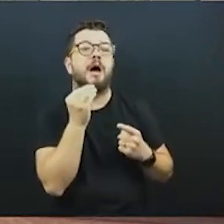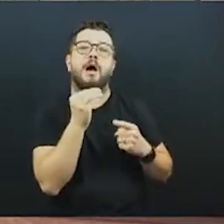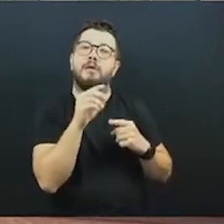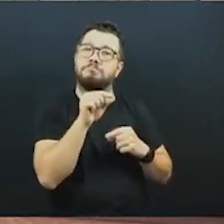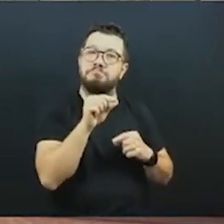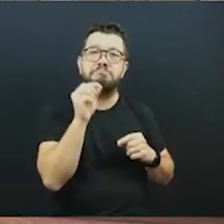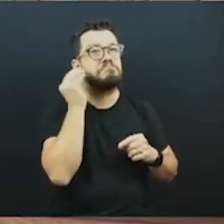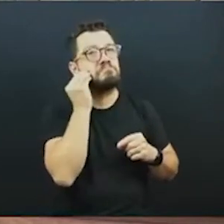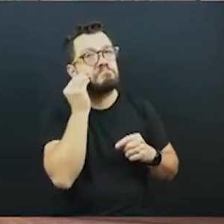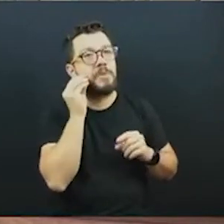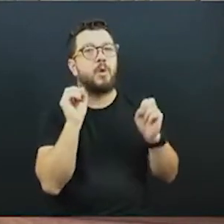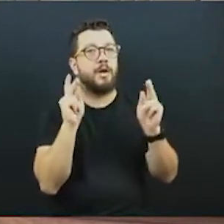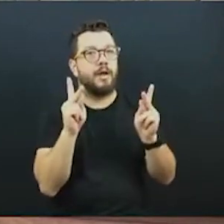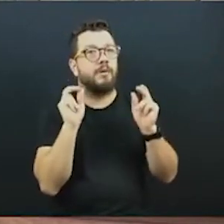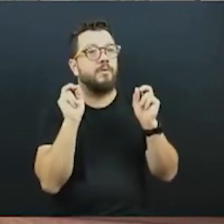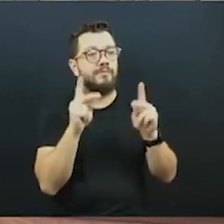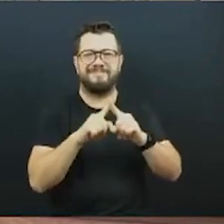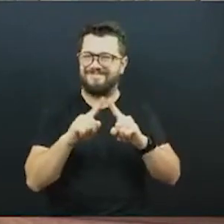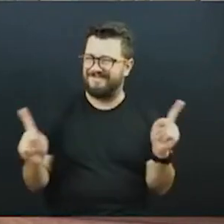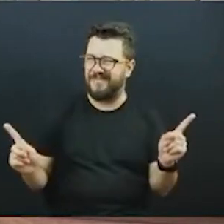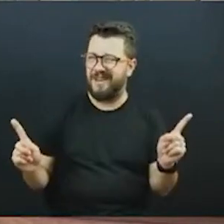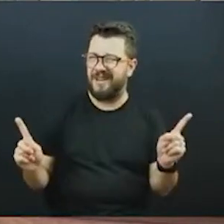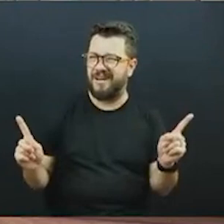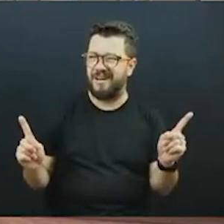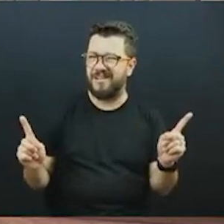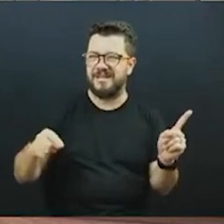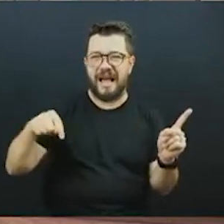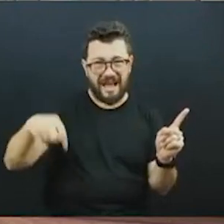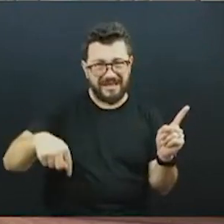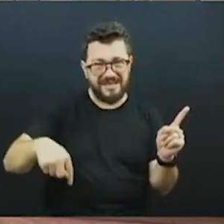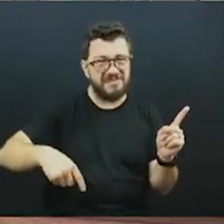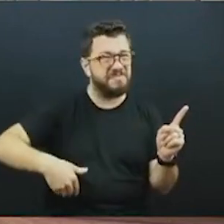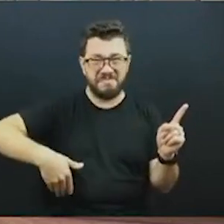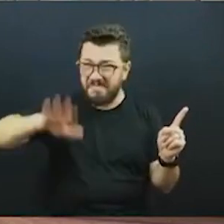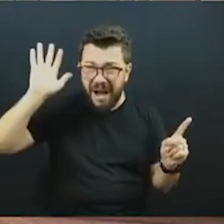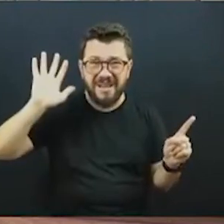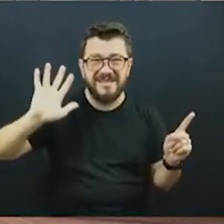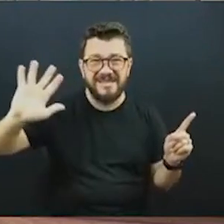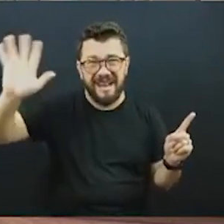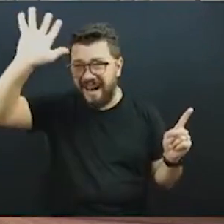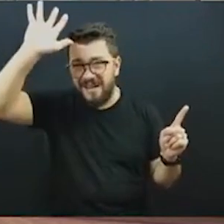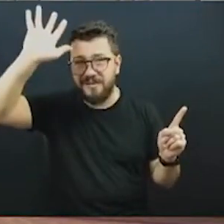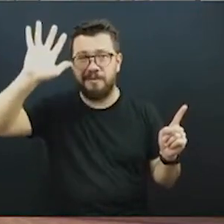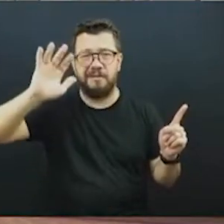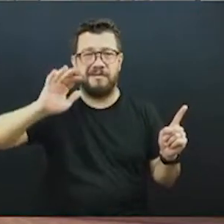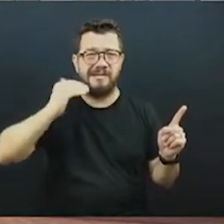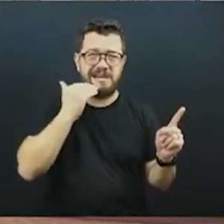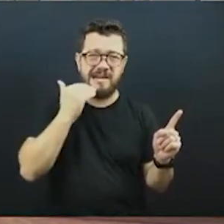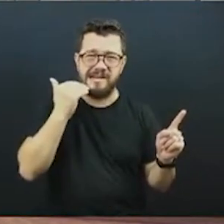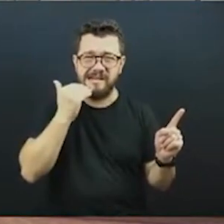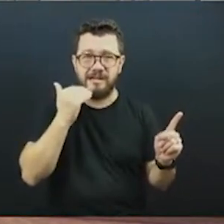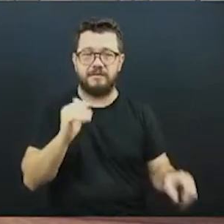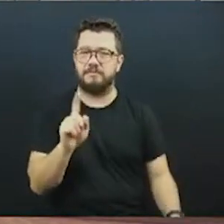Agora, vi dizer aqui que nós temos o sistema de transporte mais caro, mais ineficiente do Brasil, isso, para mim, é